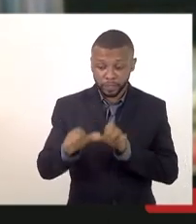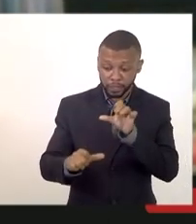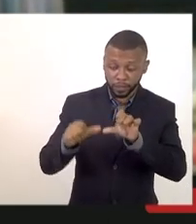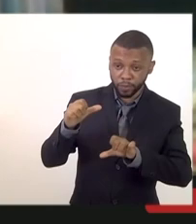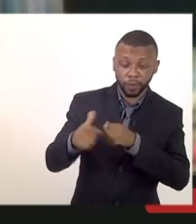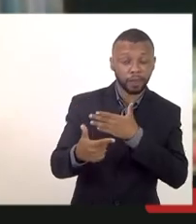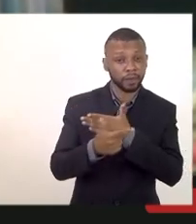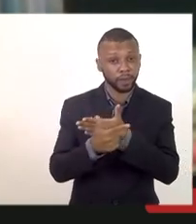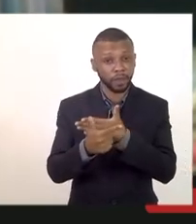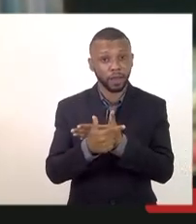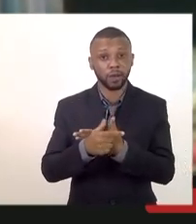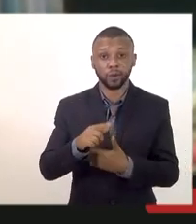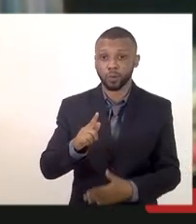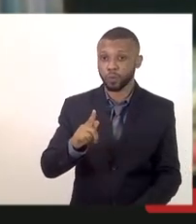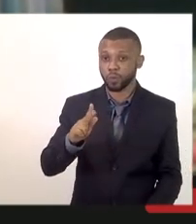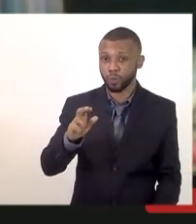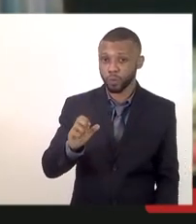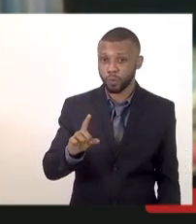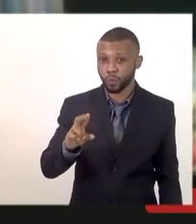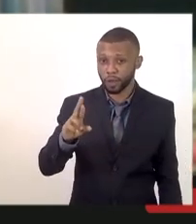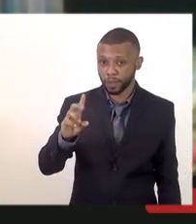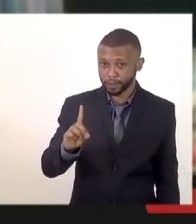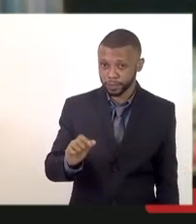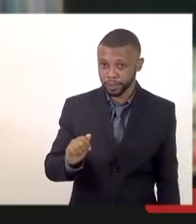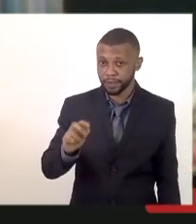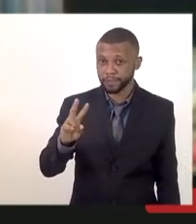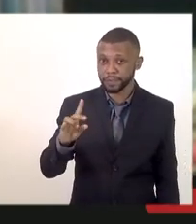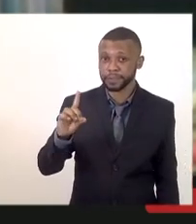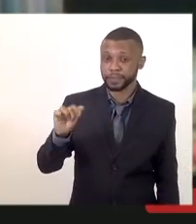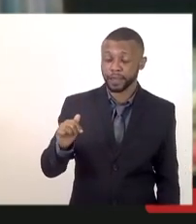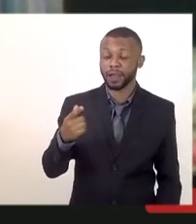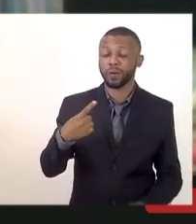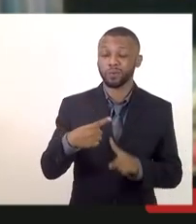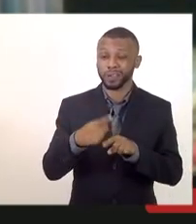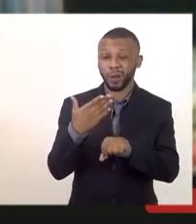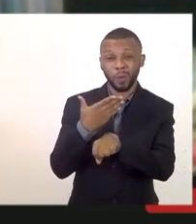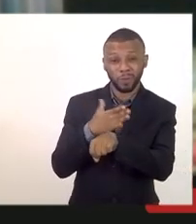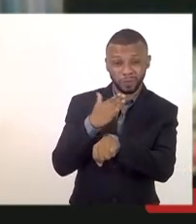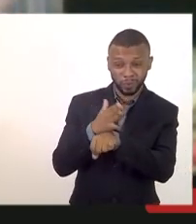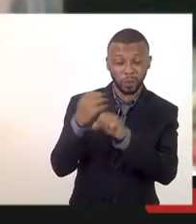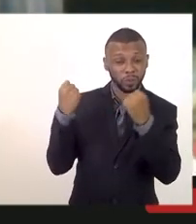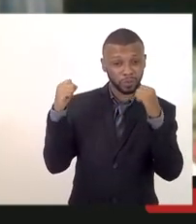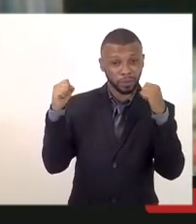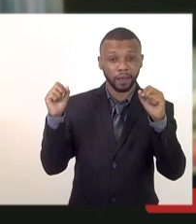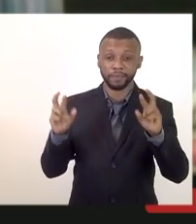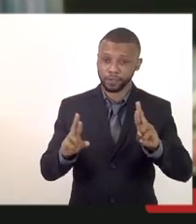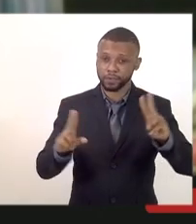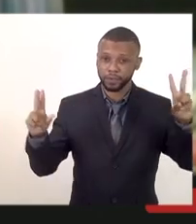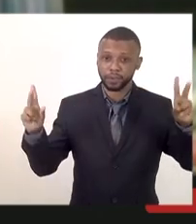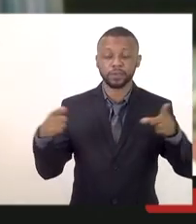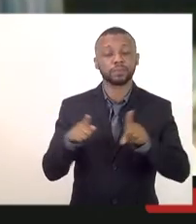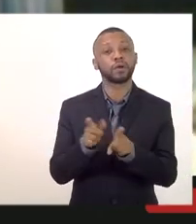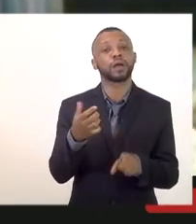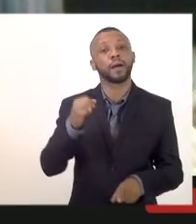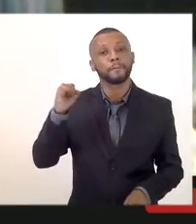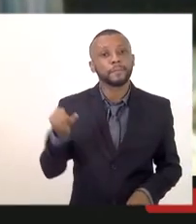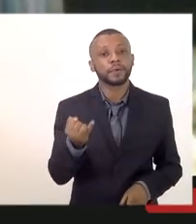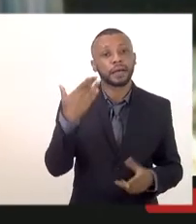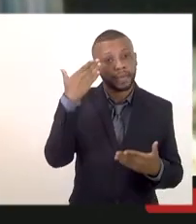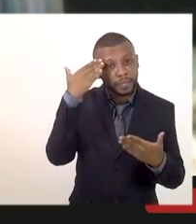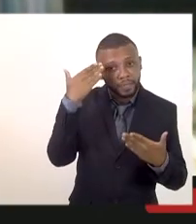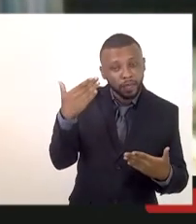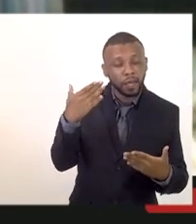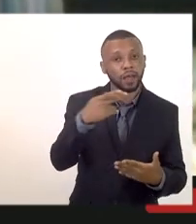processo seletivo do TAF é diferenciado e agradecer ao presidente